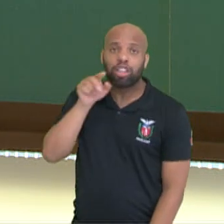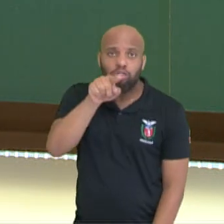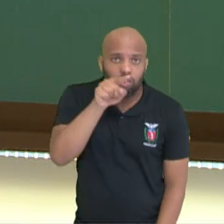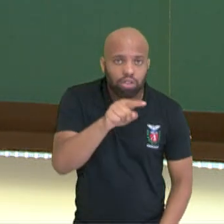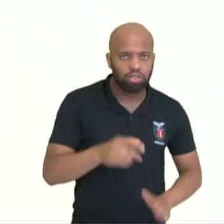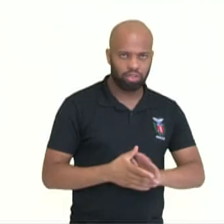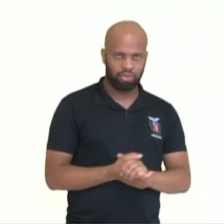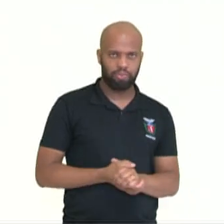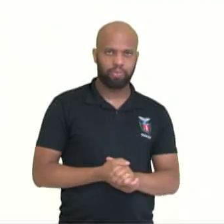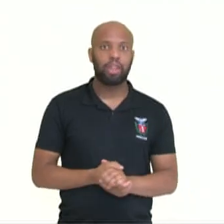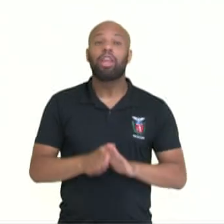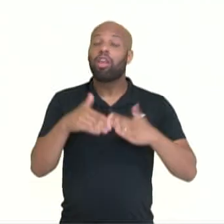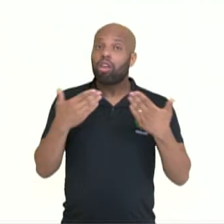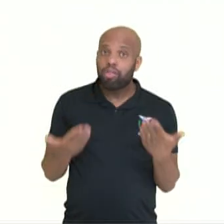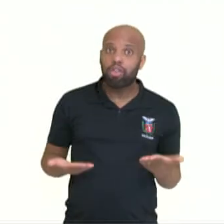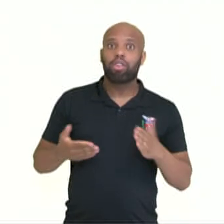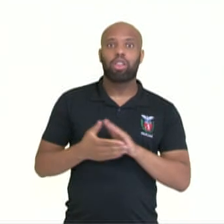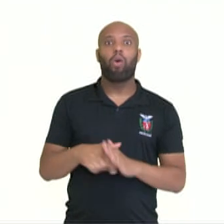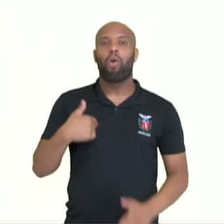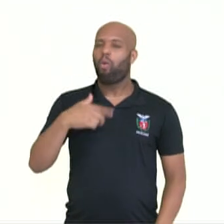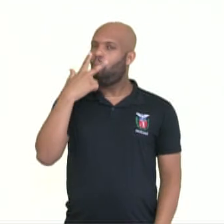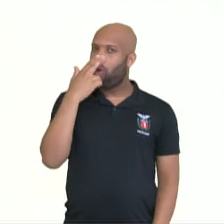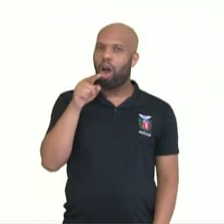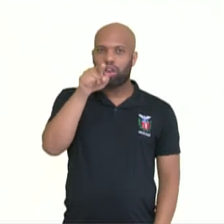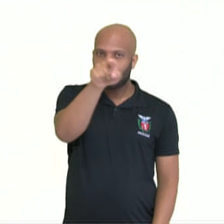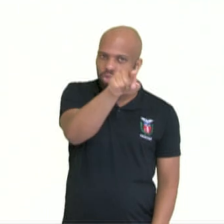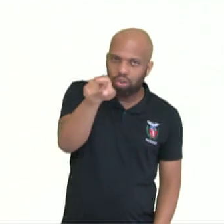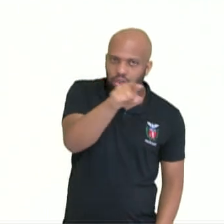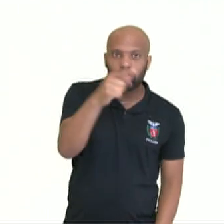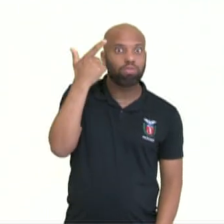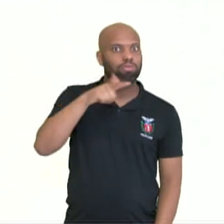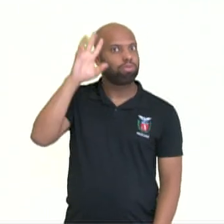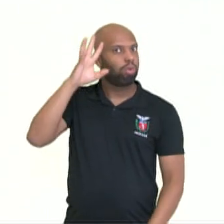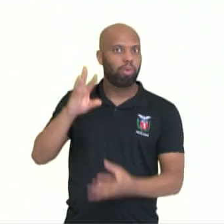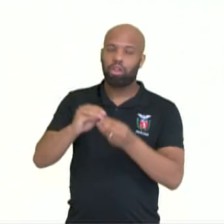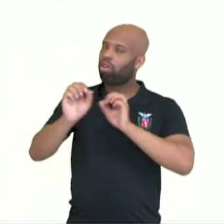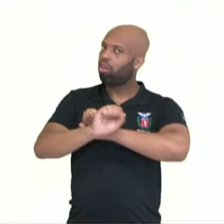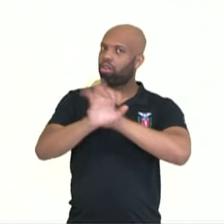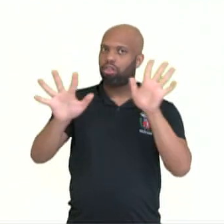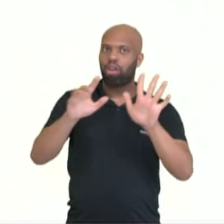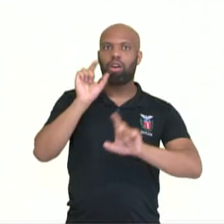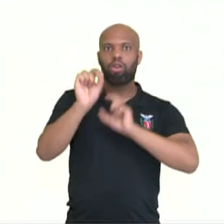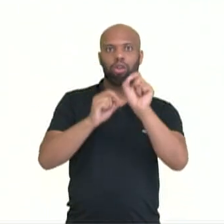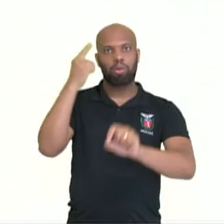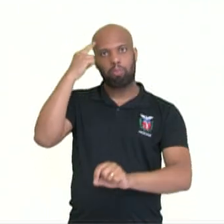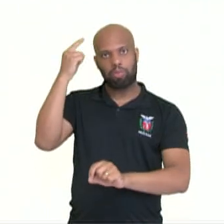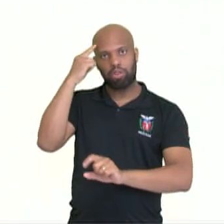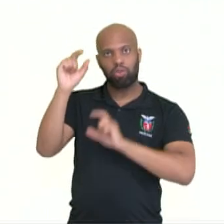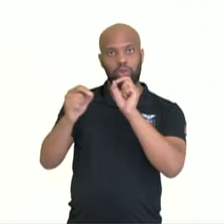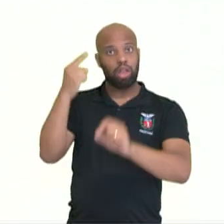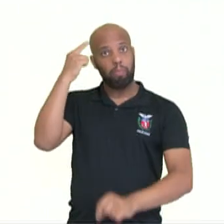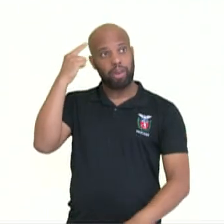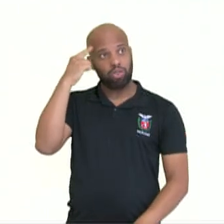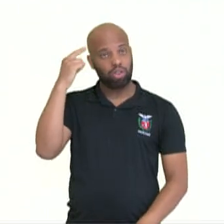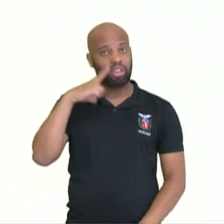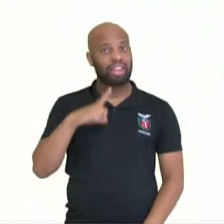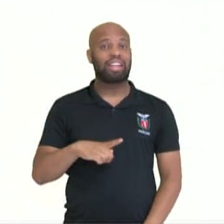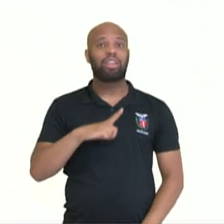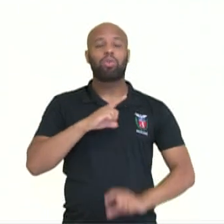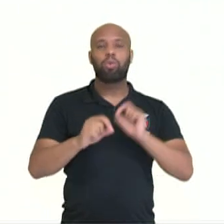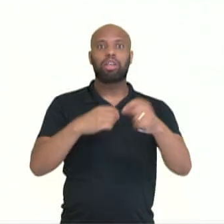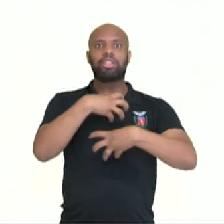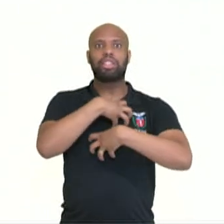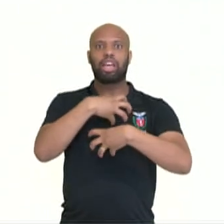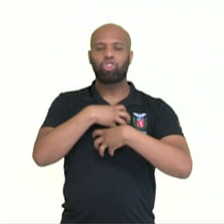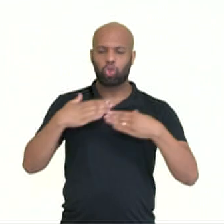você. É claro, acredito que todos de imediato pensaram em los sentidos, la